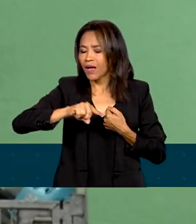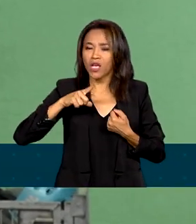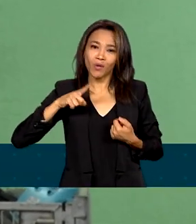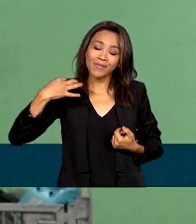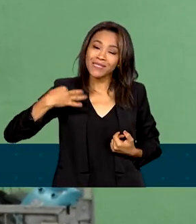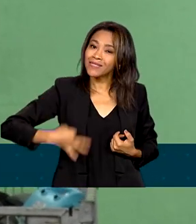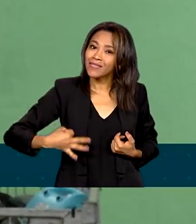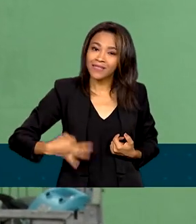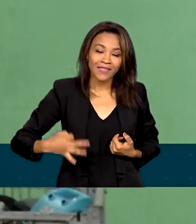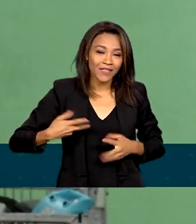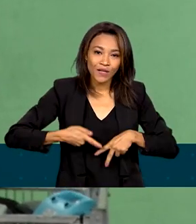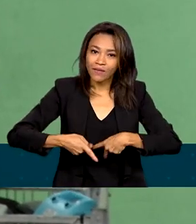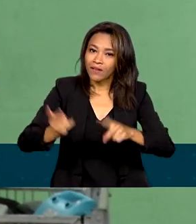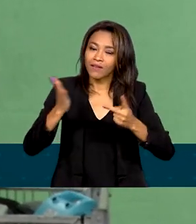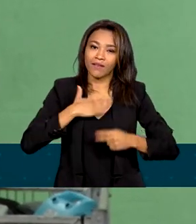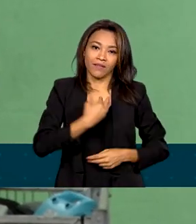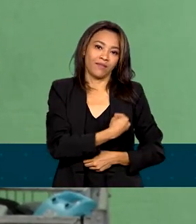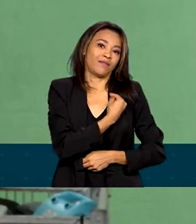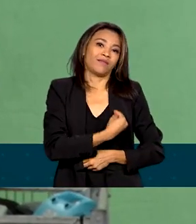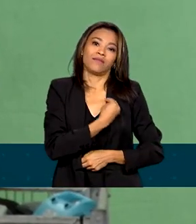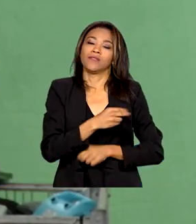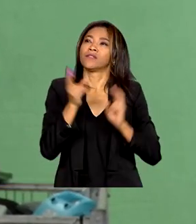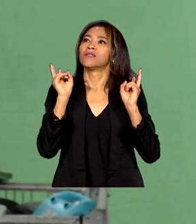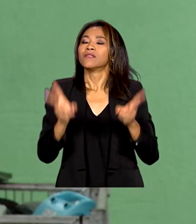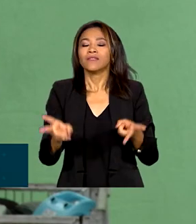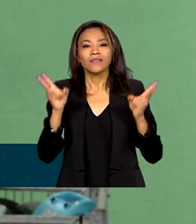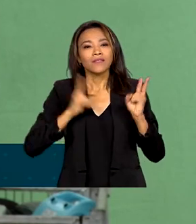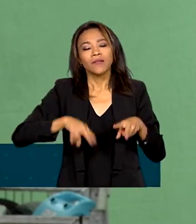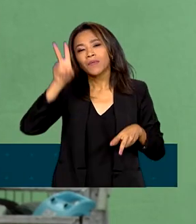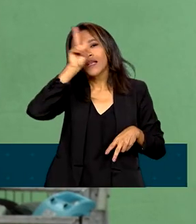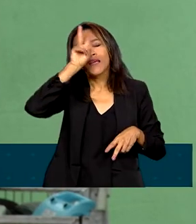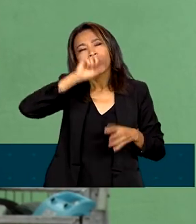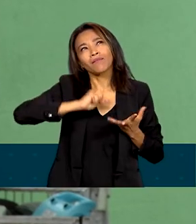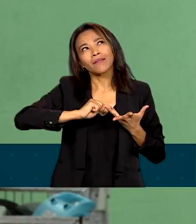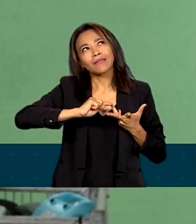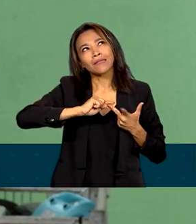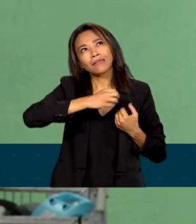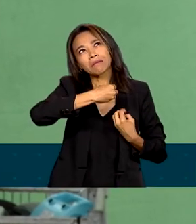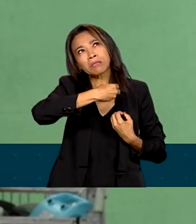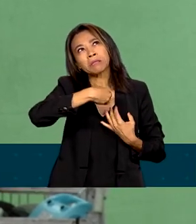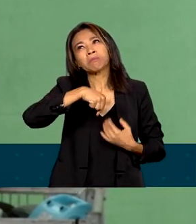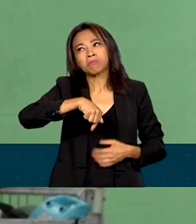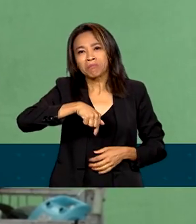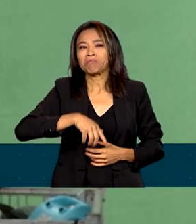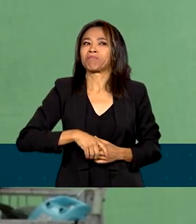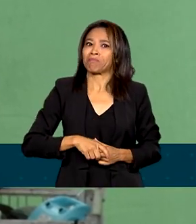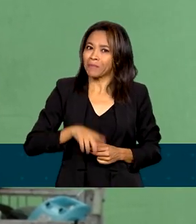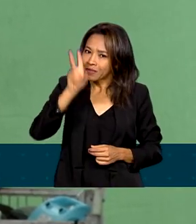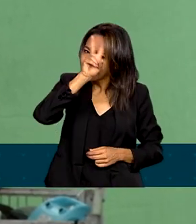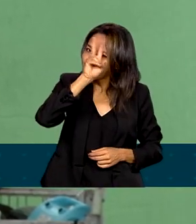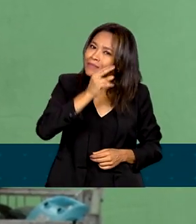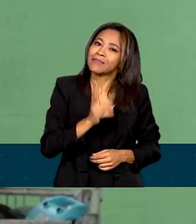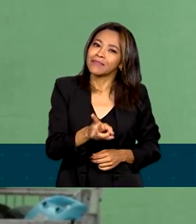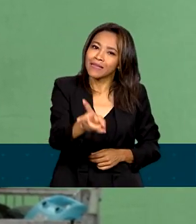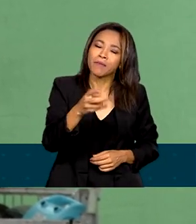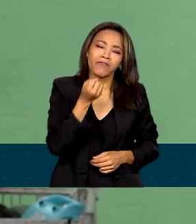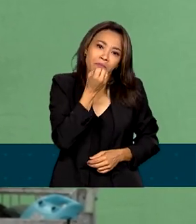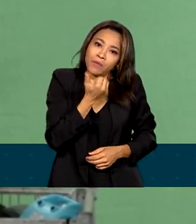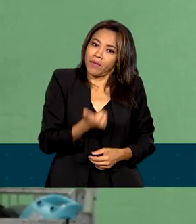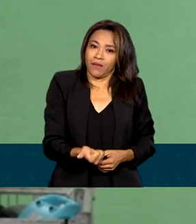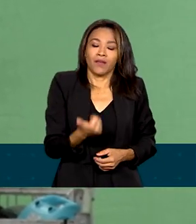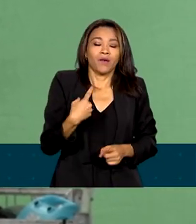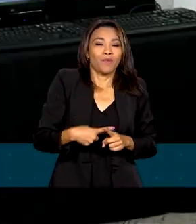eu vou levar para a vida inteira e sempre lembrar de todos os ensinamentos que eu tive aqui, né? E eu acho que também fez muito bem